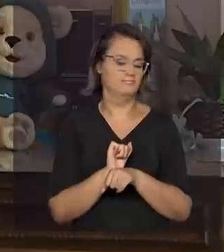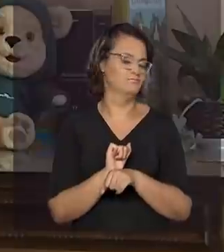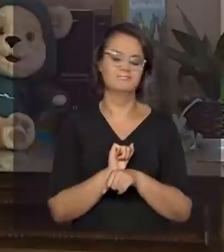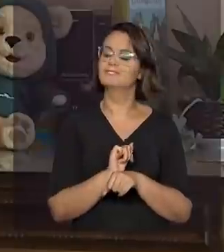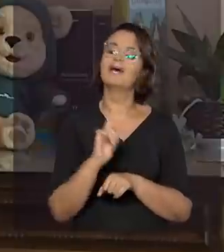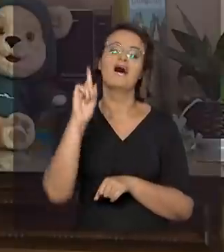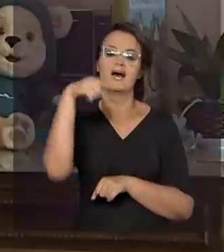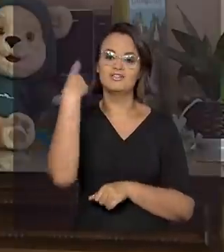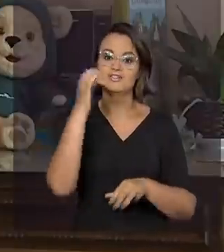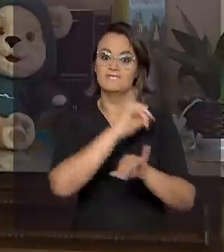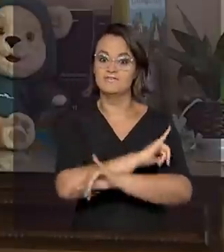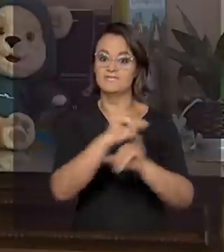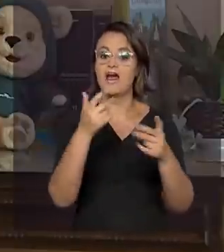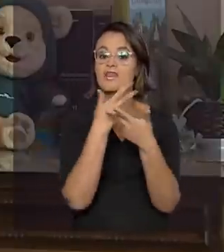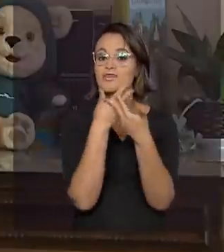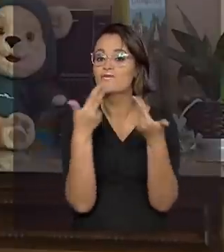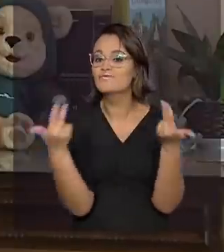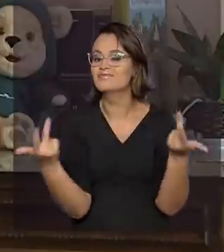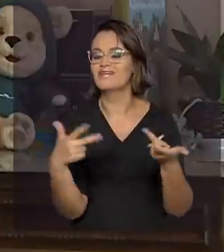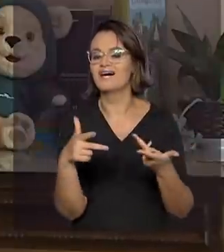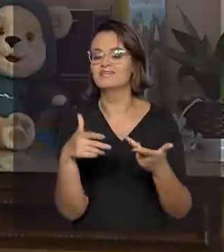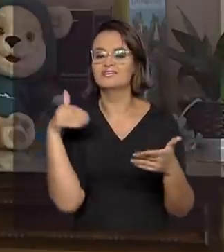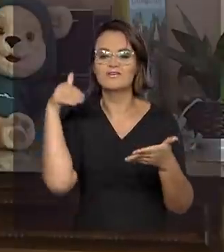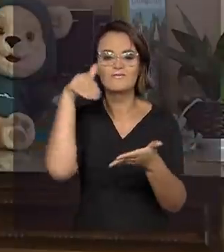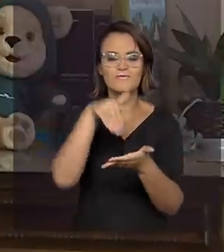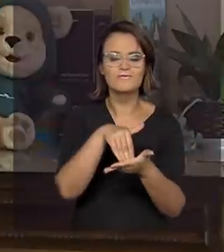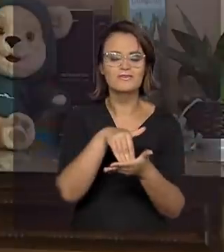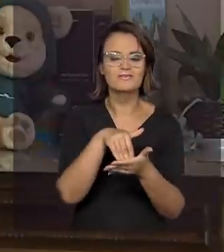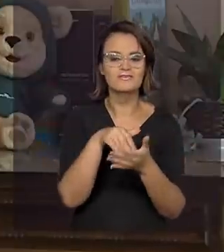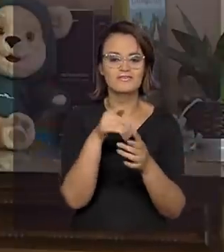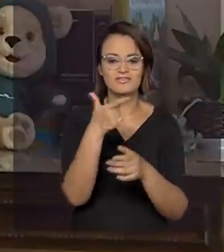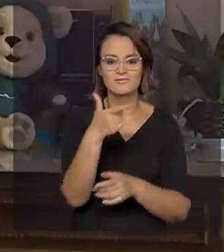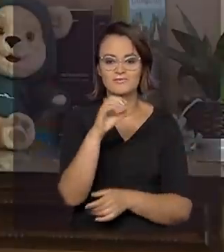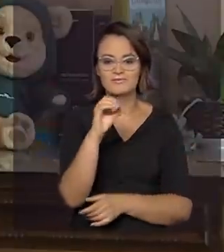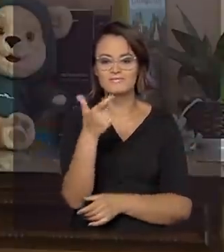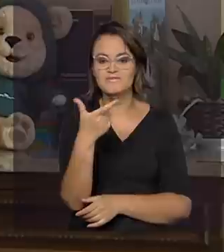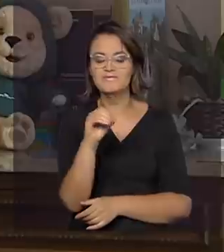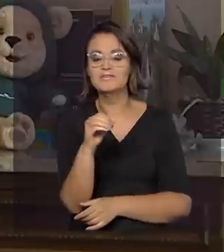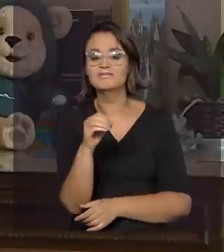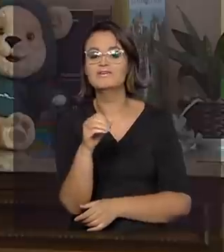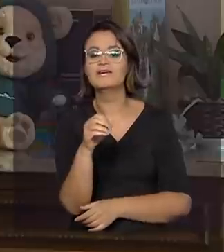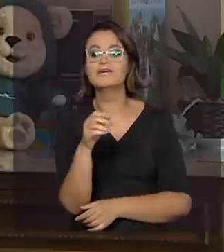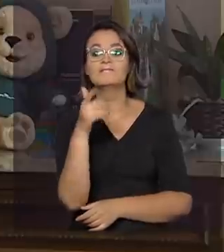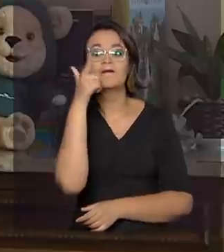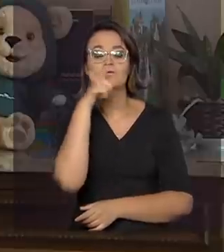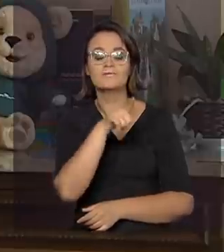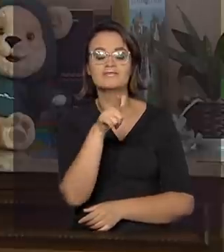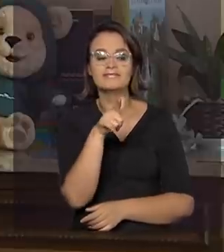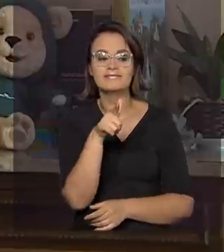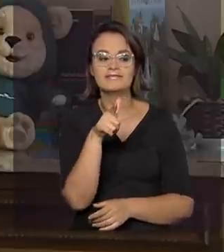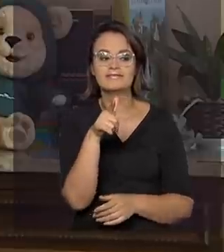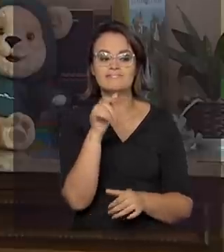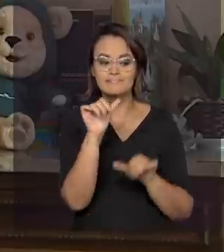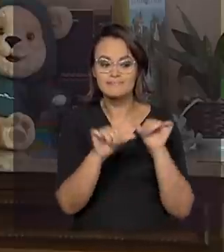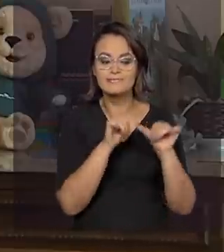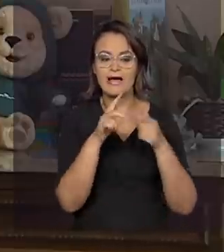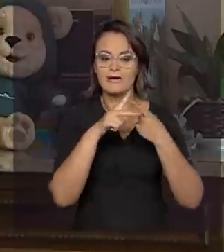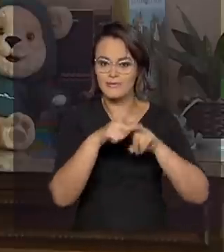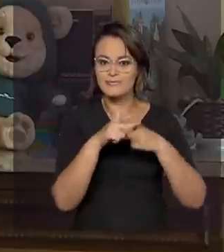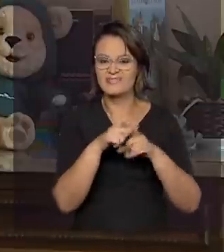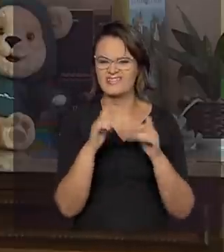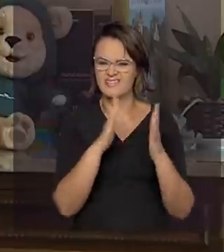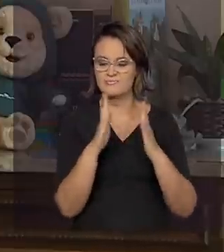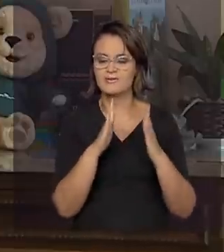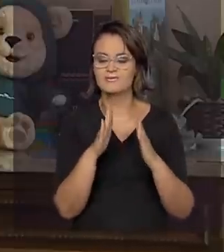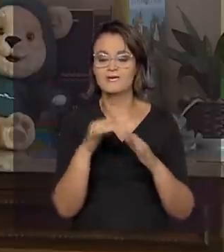anunciaremos novidades para, até o fim do ano, tentarmos remediar essa situação, para que